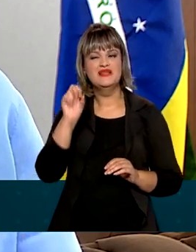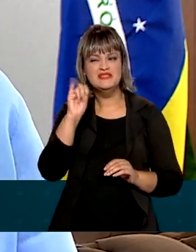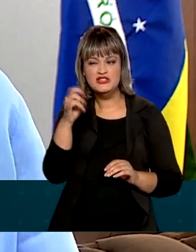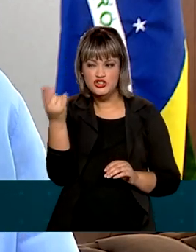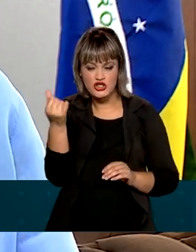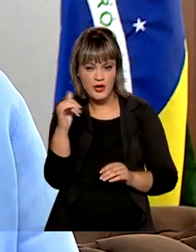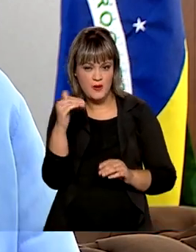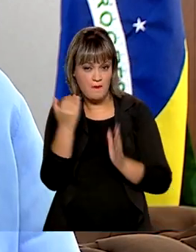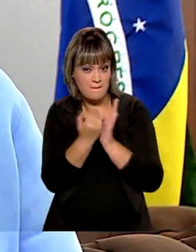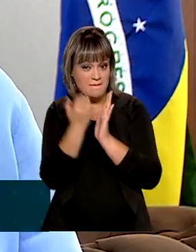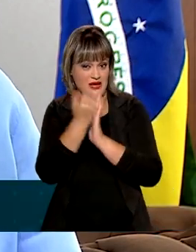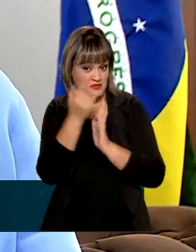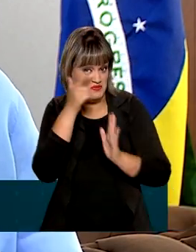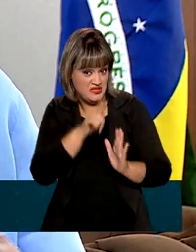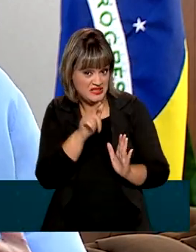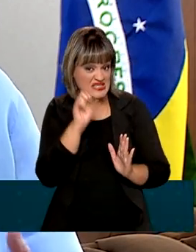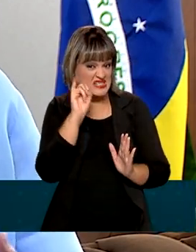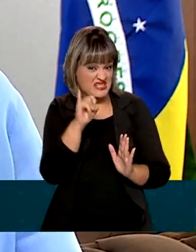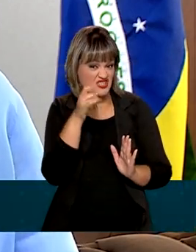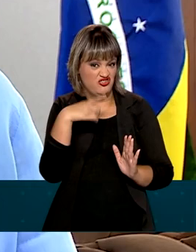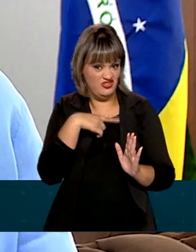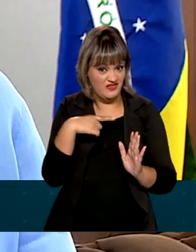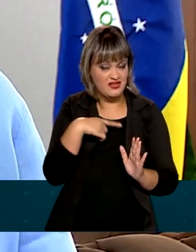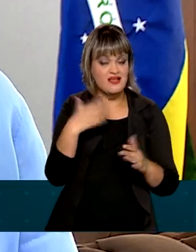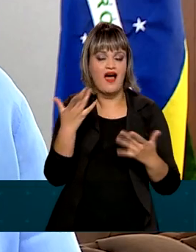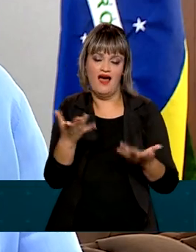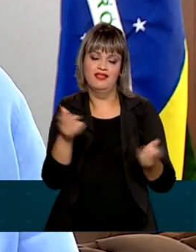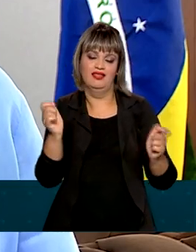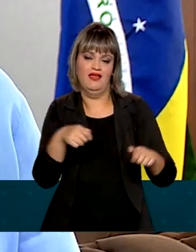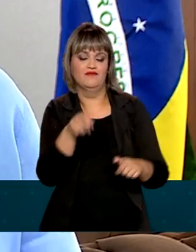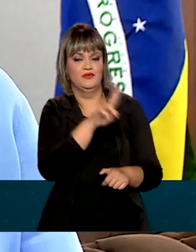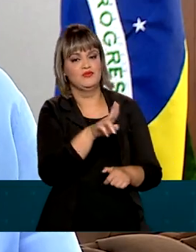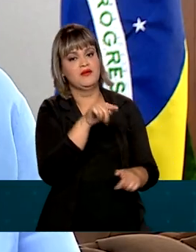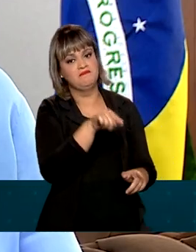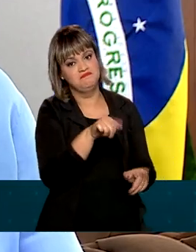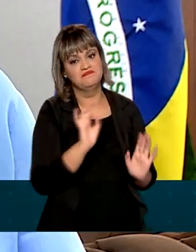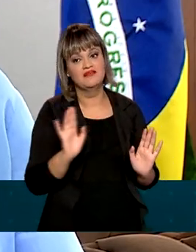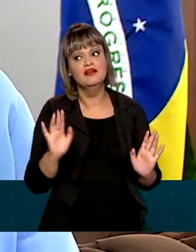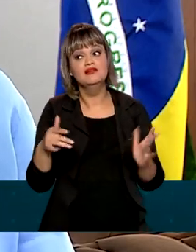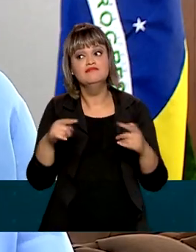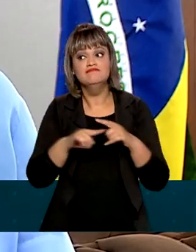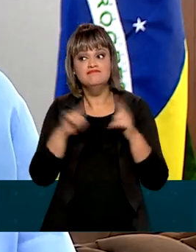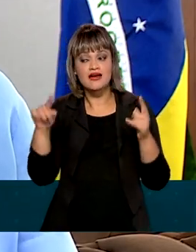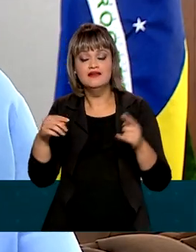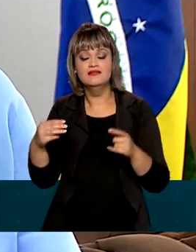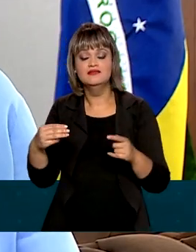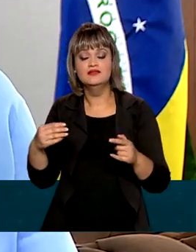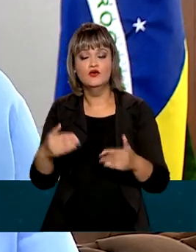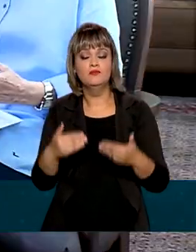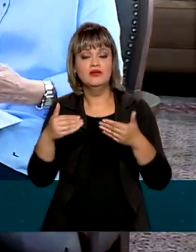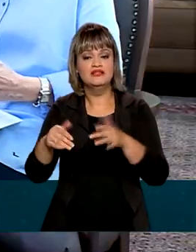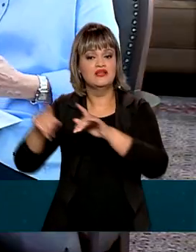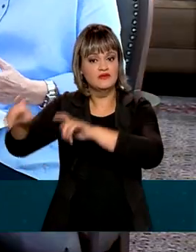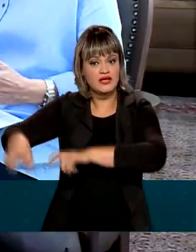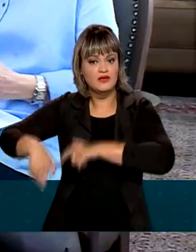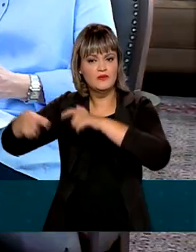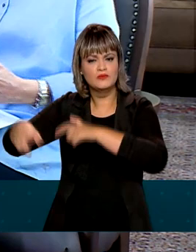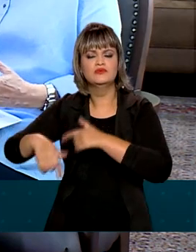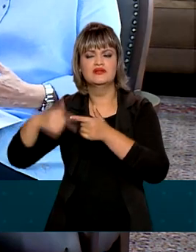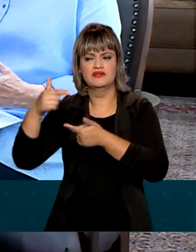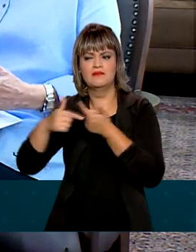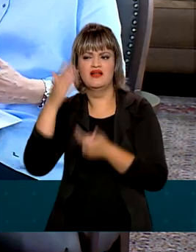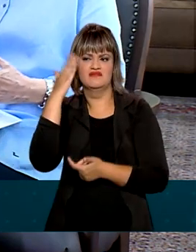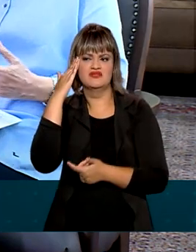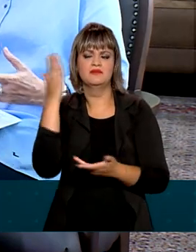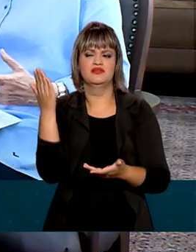recursos, com certeza eles seriam aplicados. Mas o Ministério da Agricultura trabalhou. Sabendo